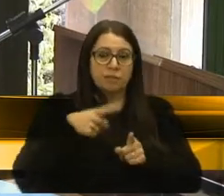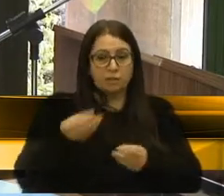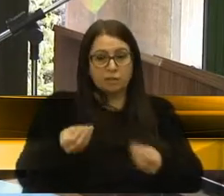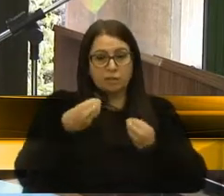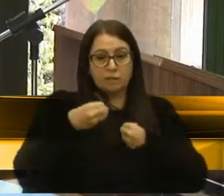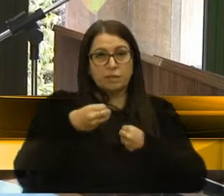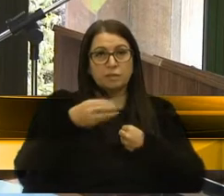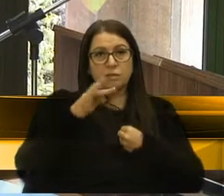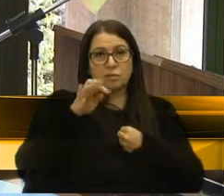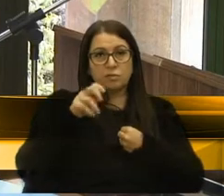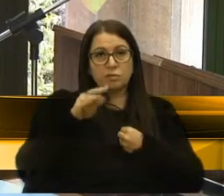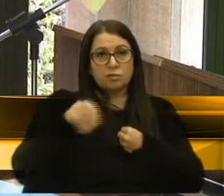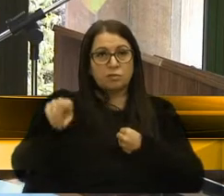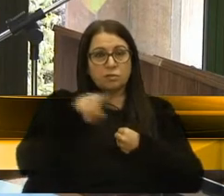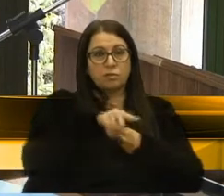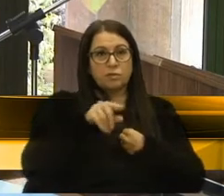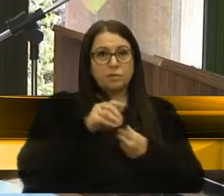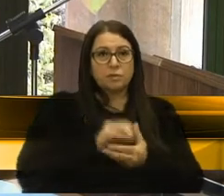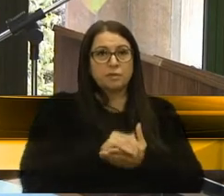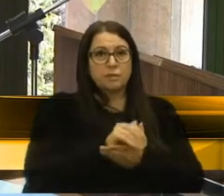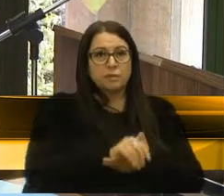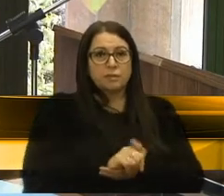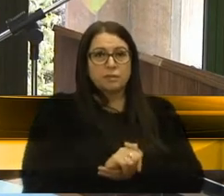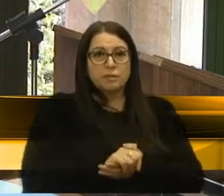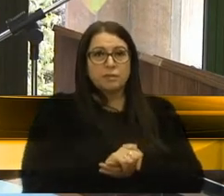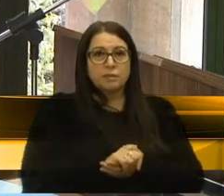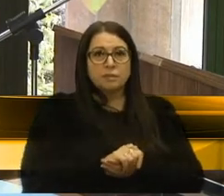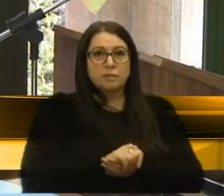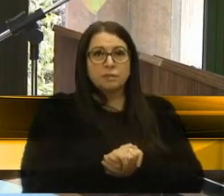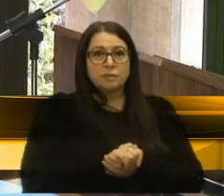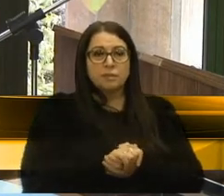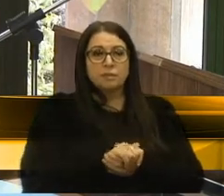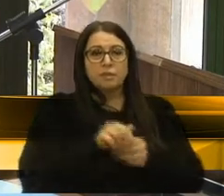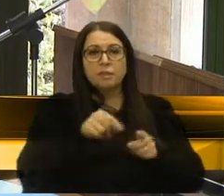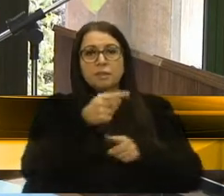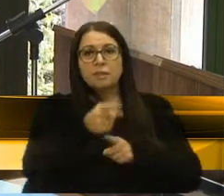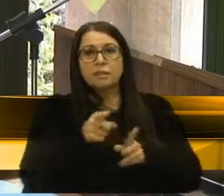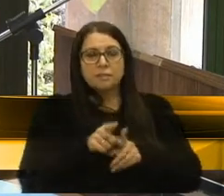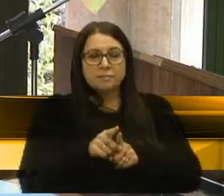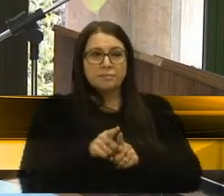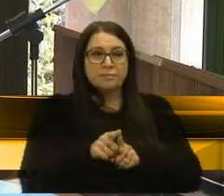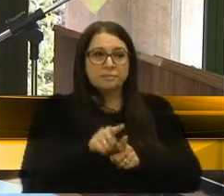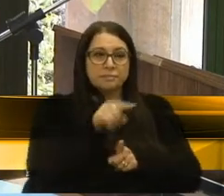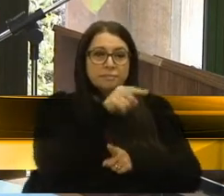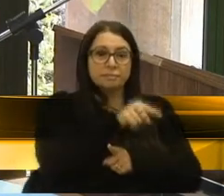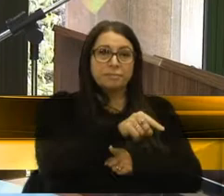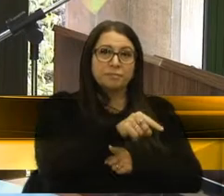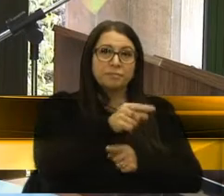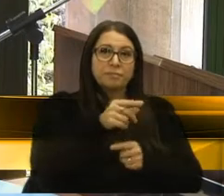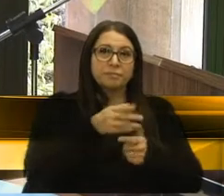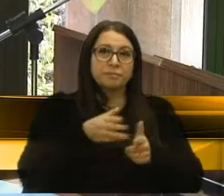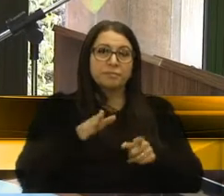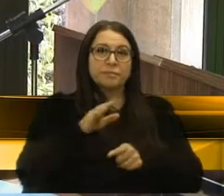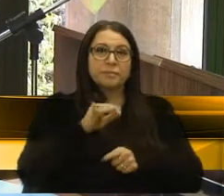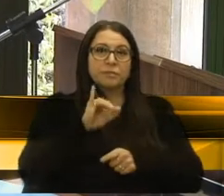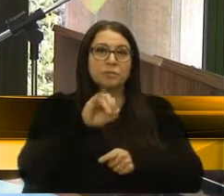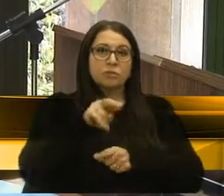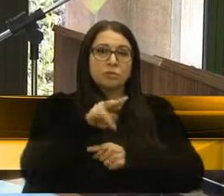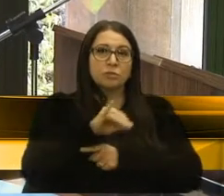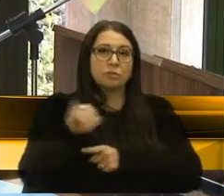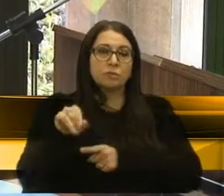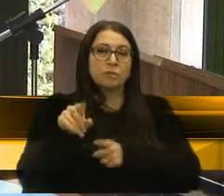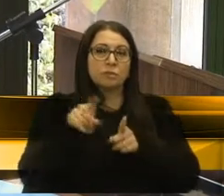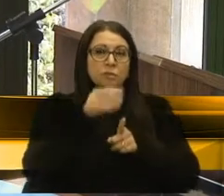título. Então, é uma homenagem, uma honraria, para um cidadão que veio de Juiz para Caxias do Sul, e tem feito um